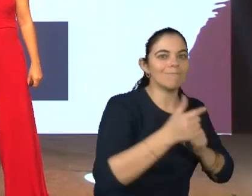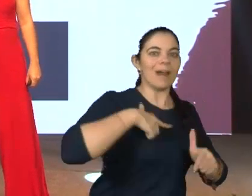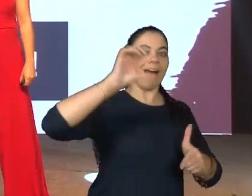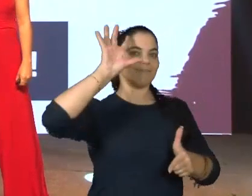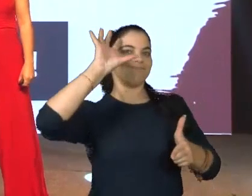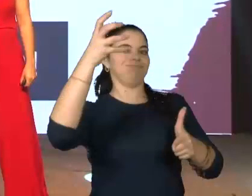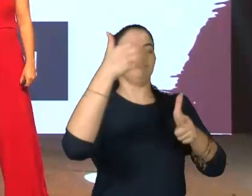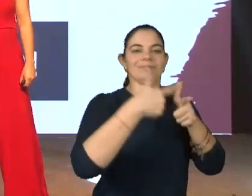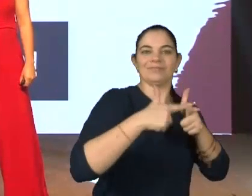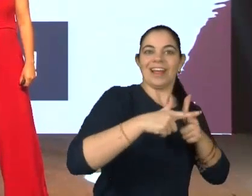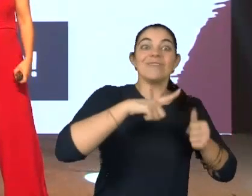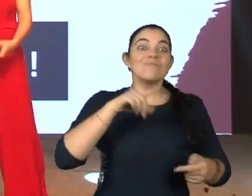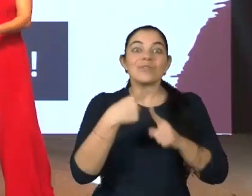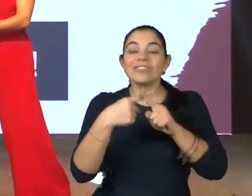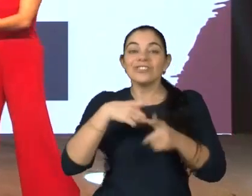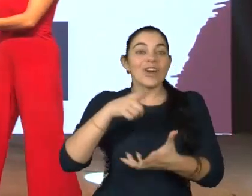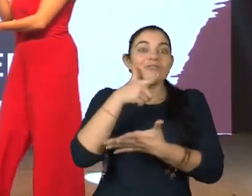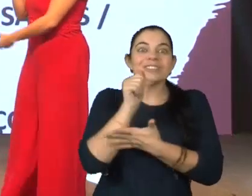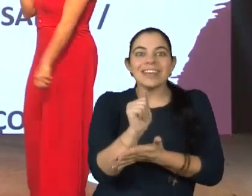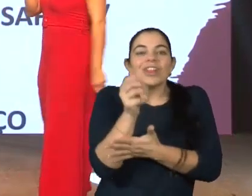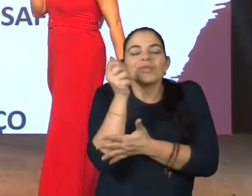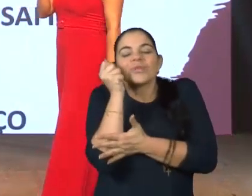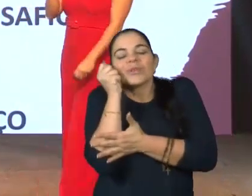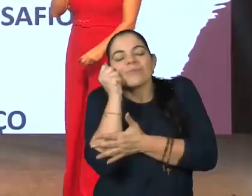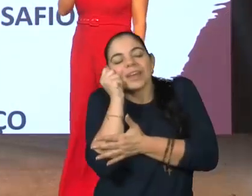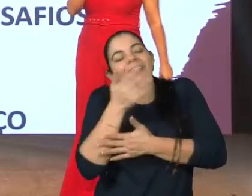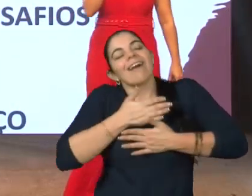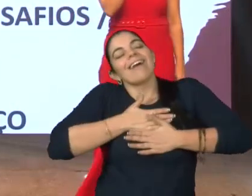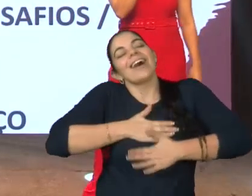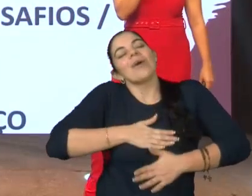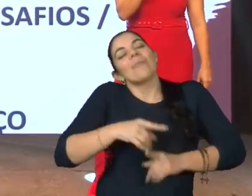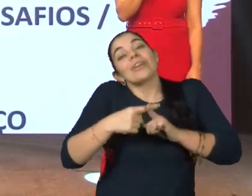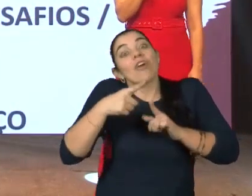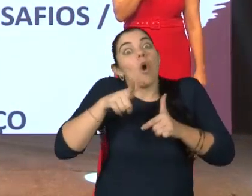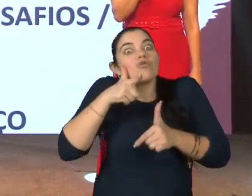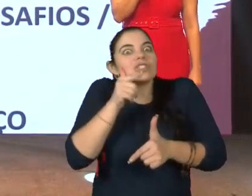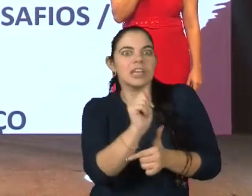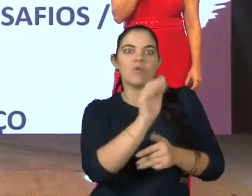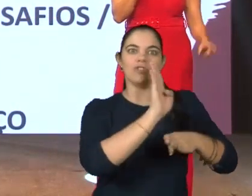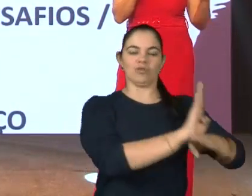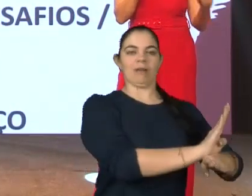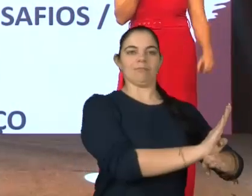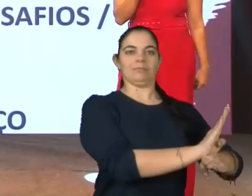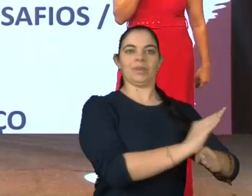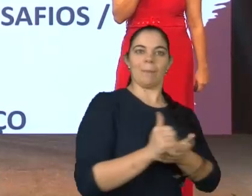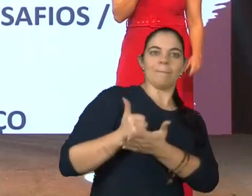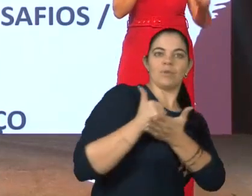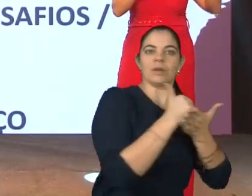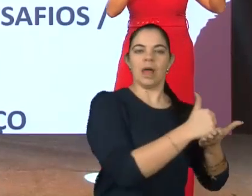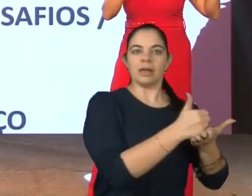nós poderíamos dormir tranquilos. E aí, eu quero amarrar com vocês os meus pilares. primeiro,